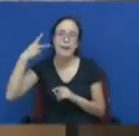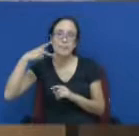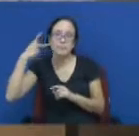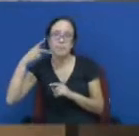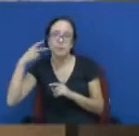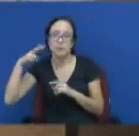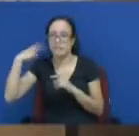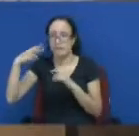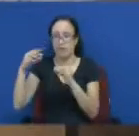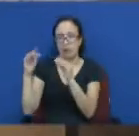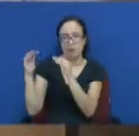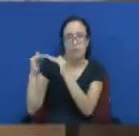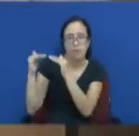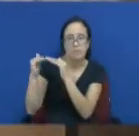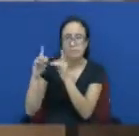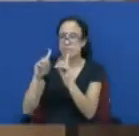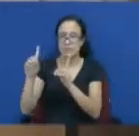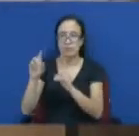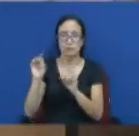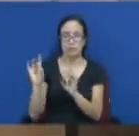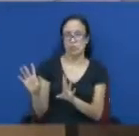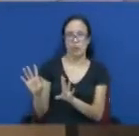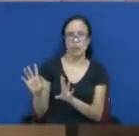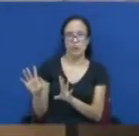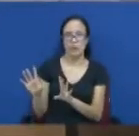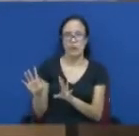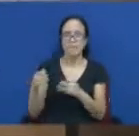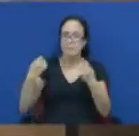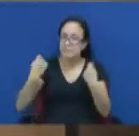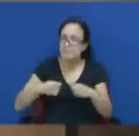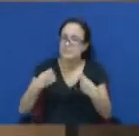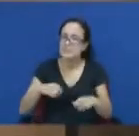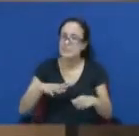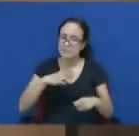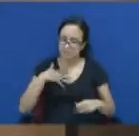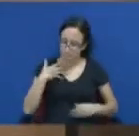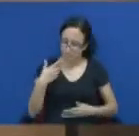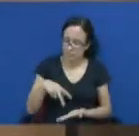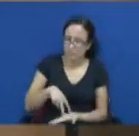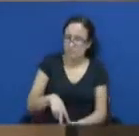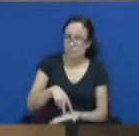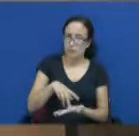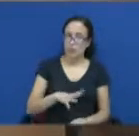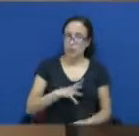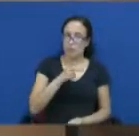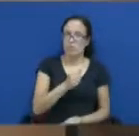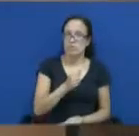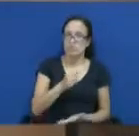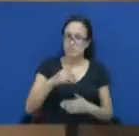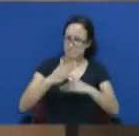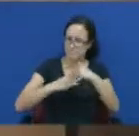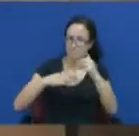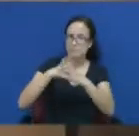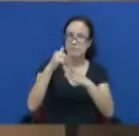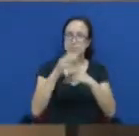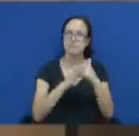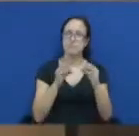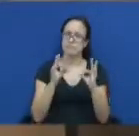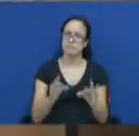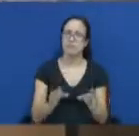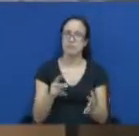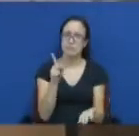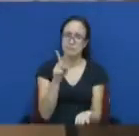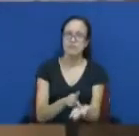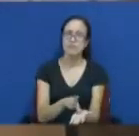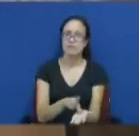sustentabilidade. eu tenho certeza que esse tema não vai encontrar resistência entre os senhores e as senhoras. Eu tenho certeza que nós podemos criar